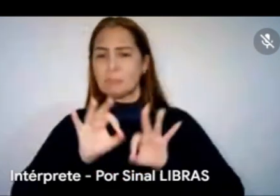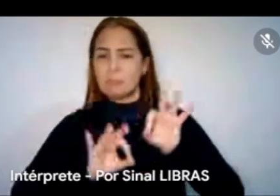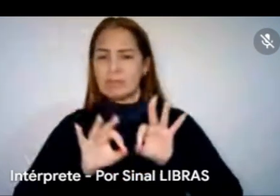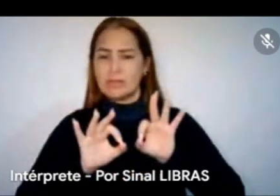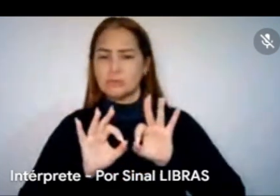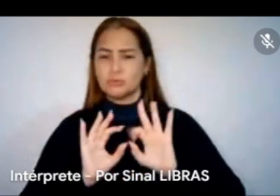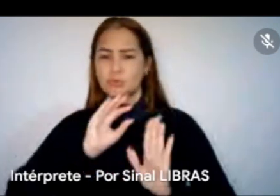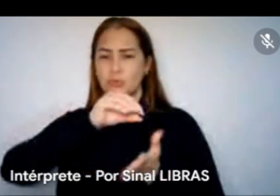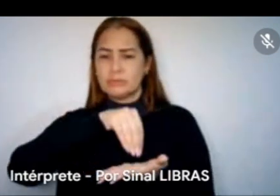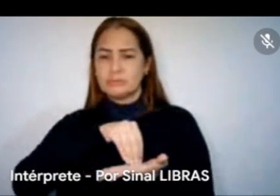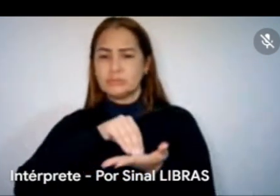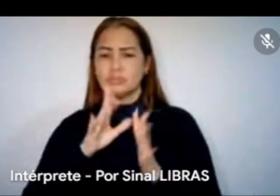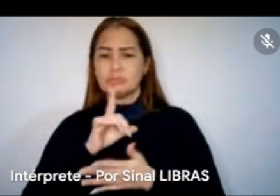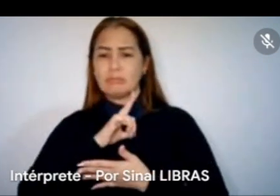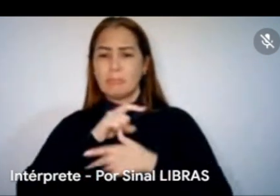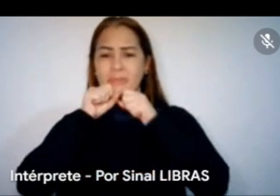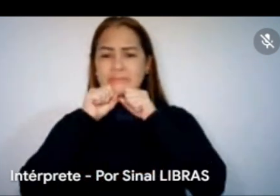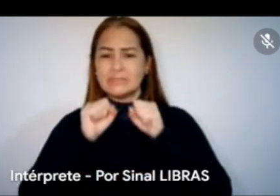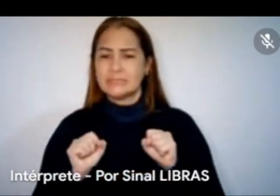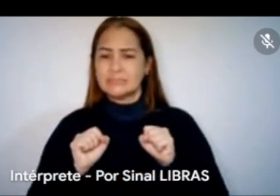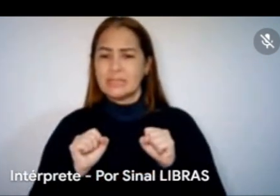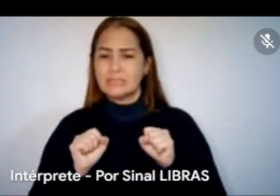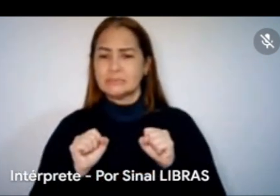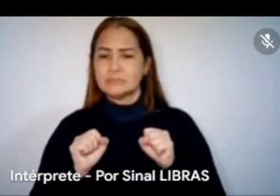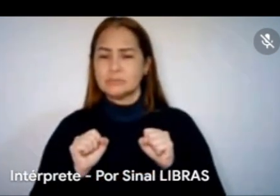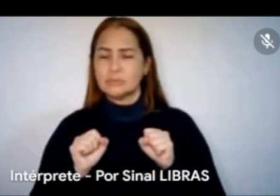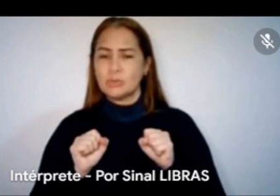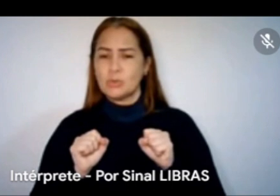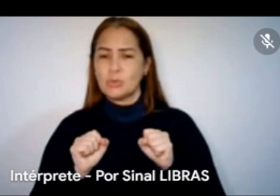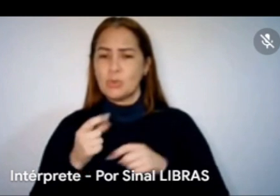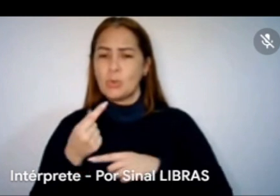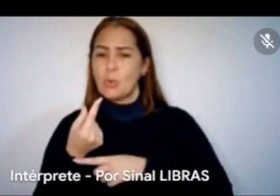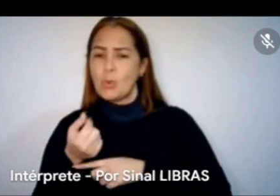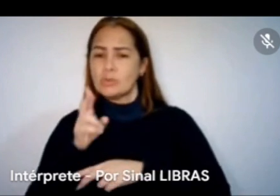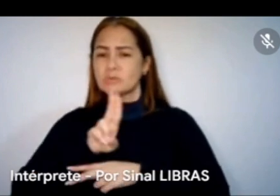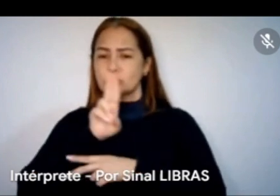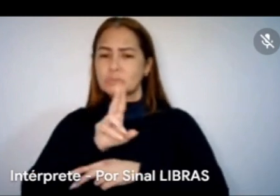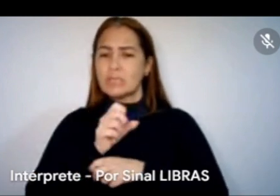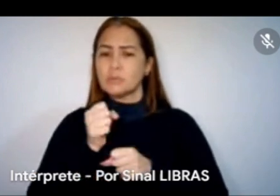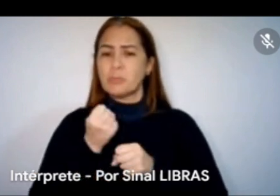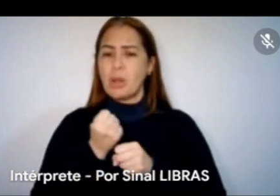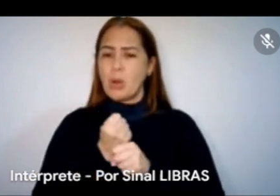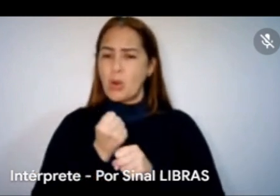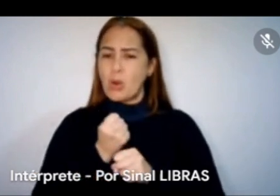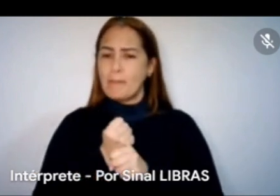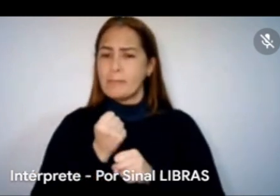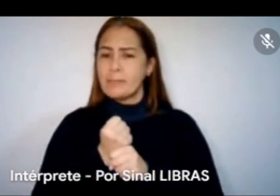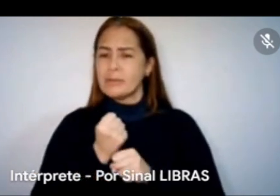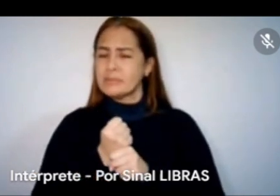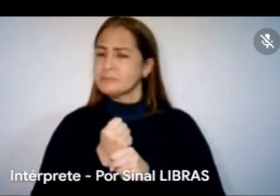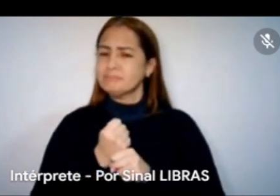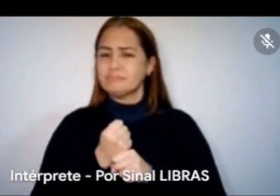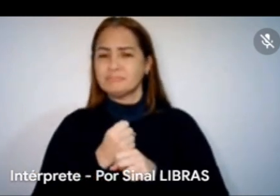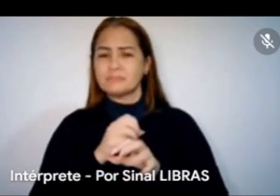secretária, pela fundação, quanto vai ser destinado para obras e quanto vai ser destinado